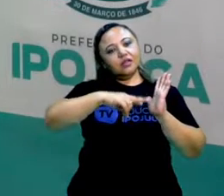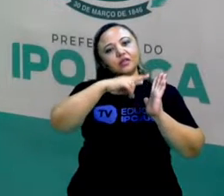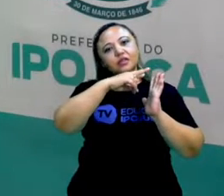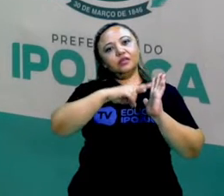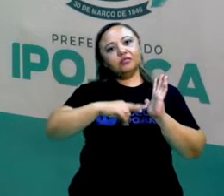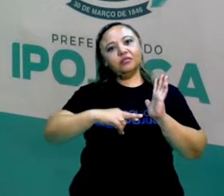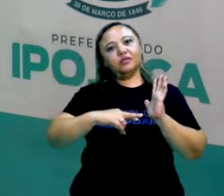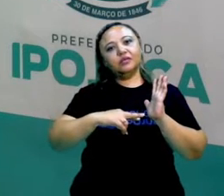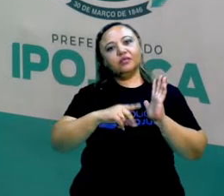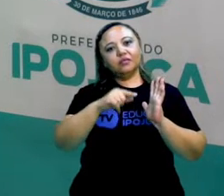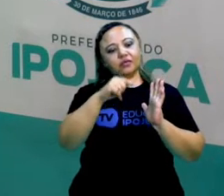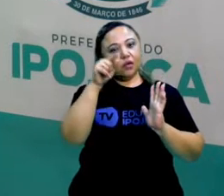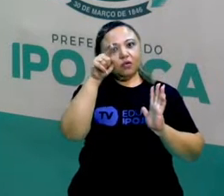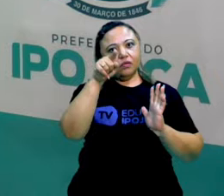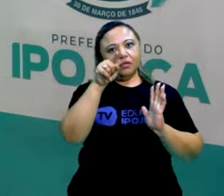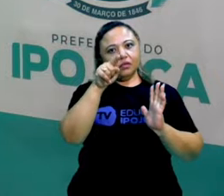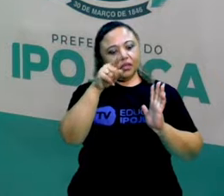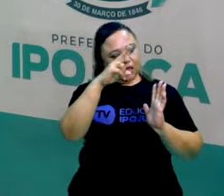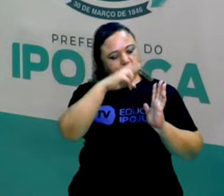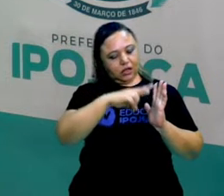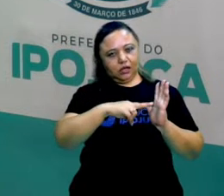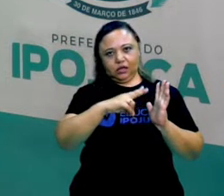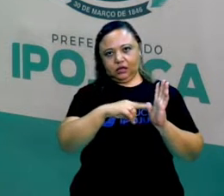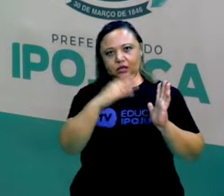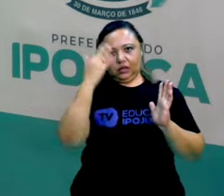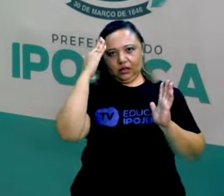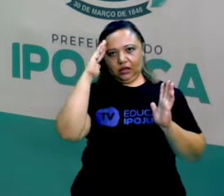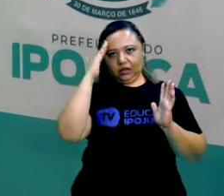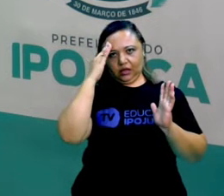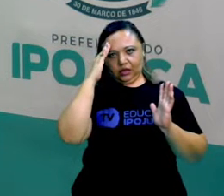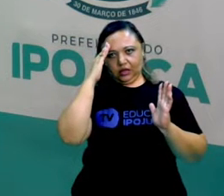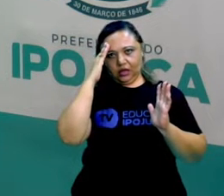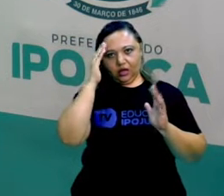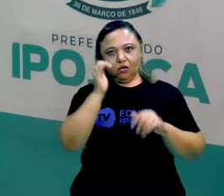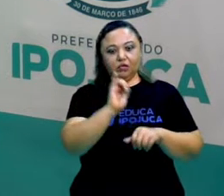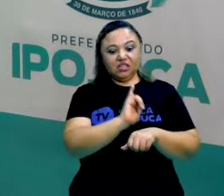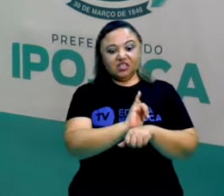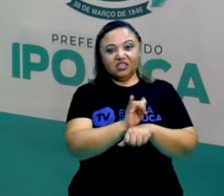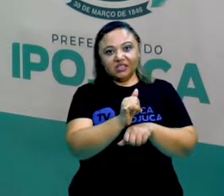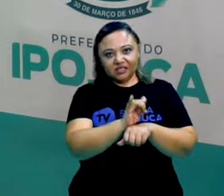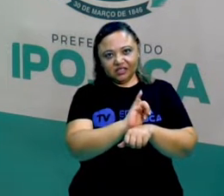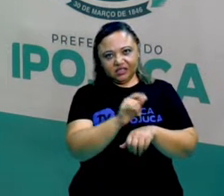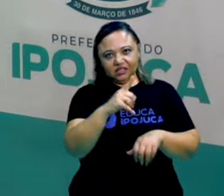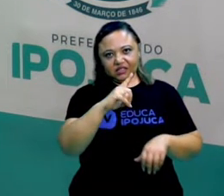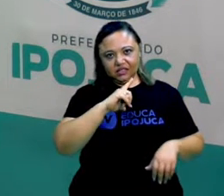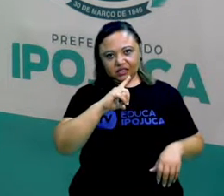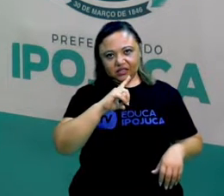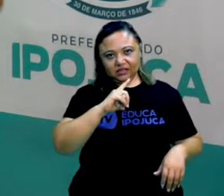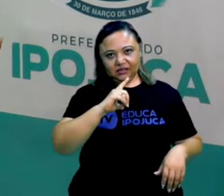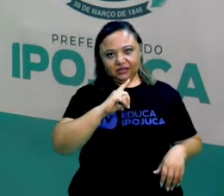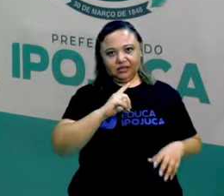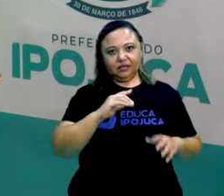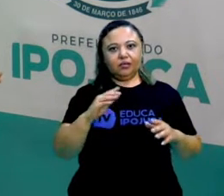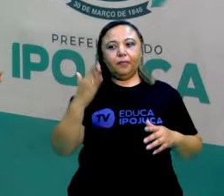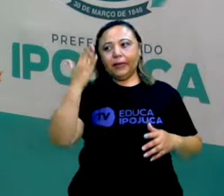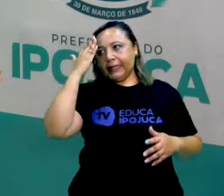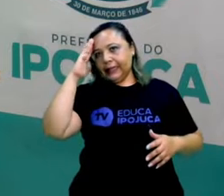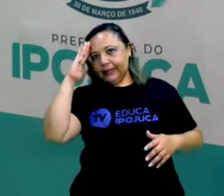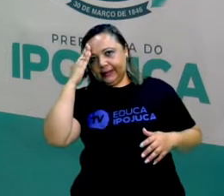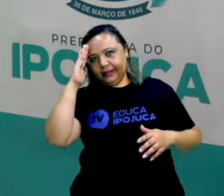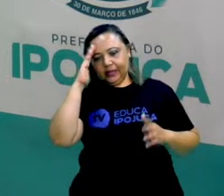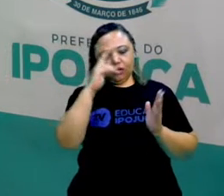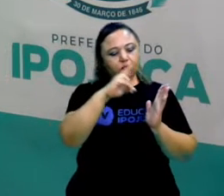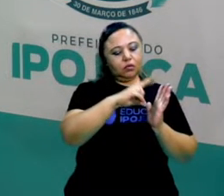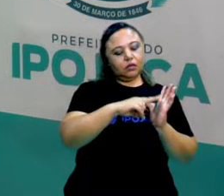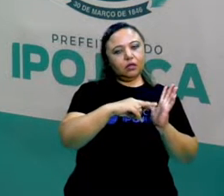digo você compreende? Você tem alguma estratégia para que você possa compreender aquilo que você está